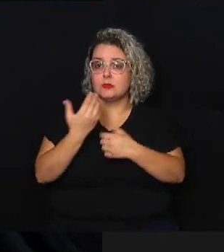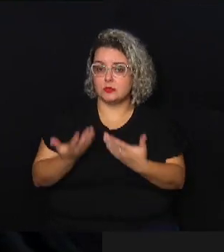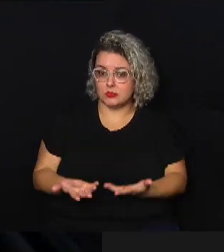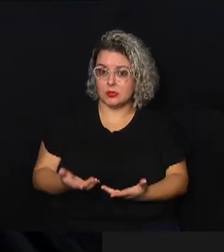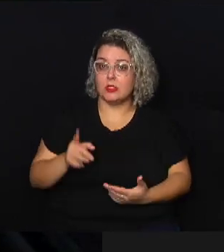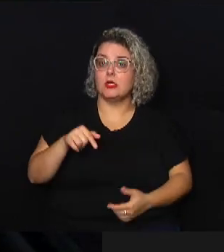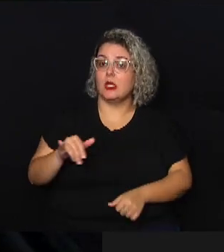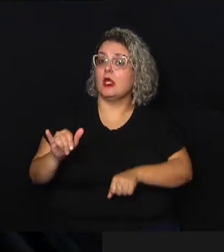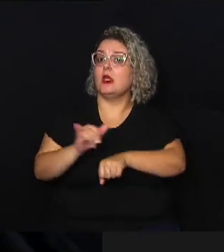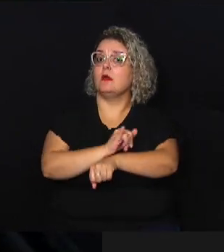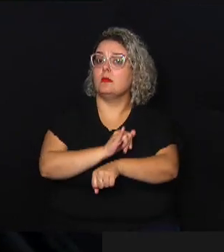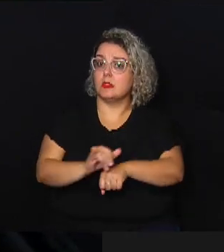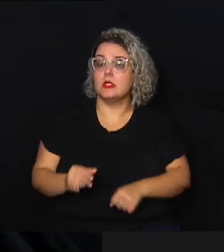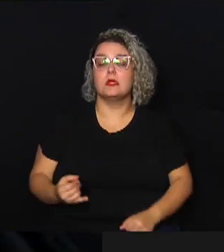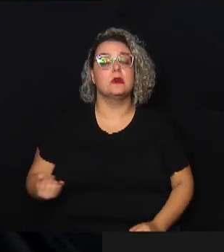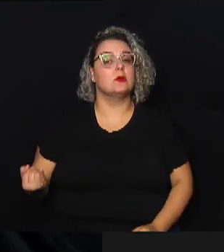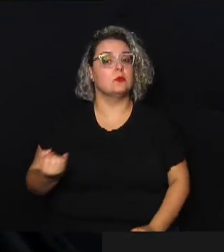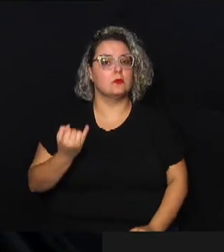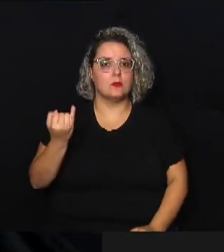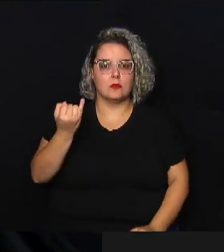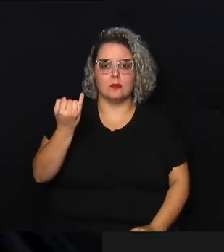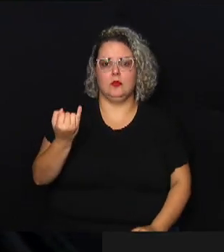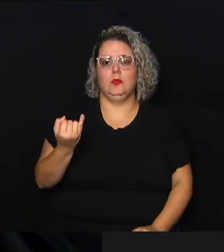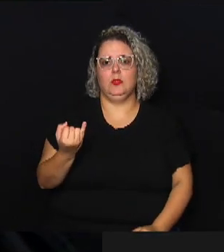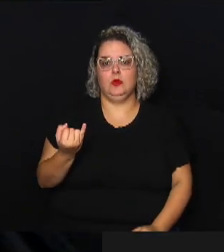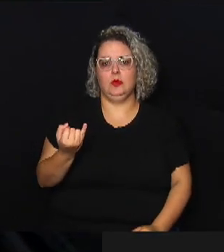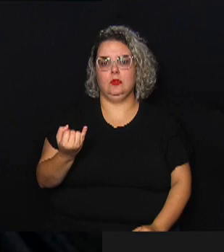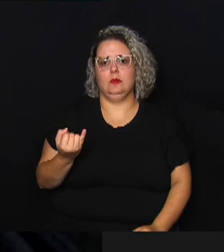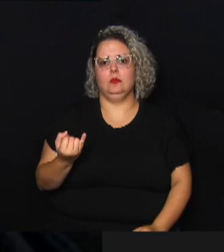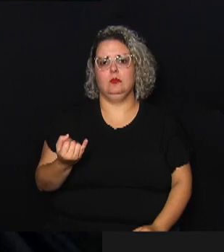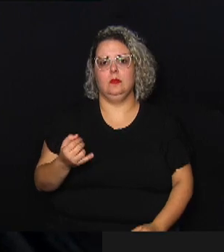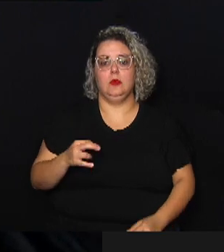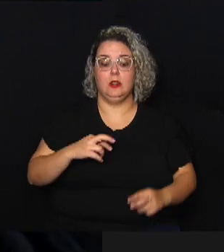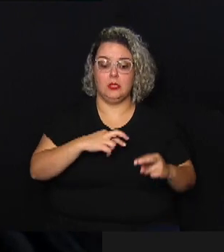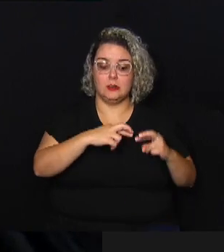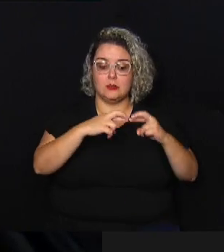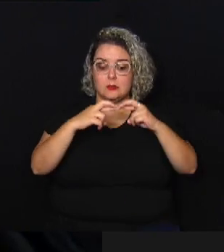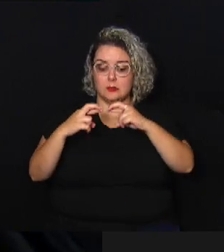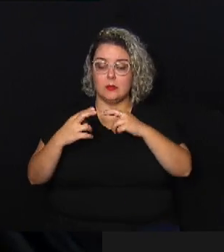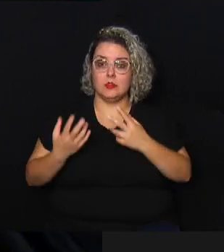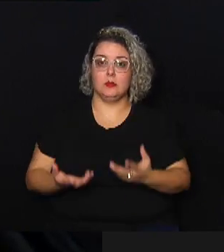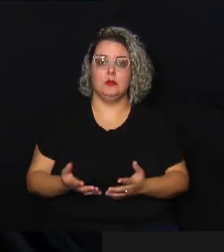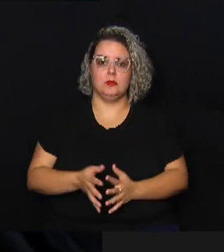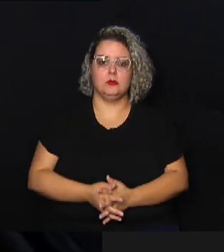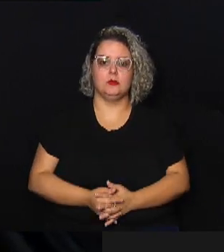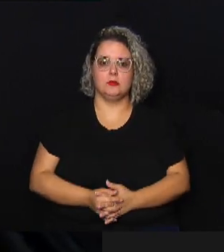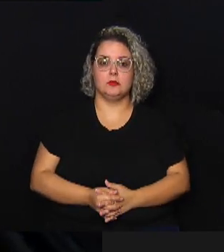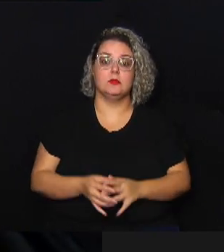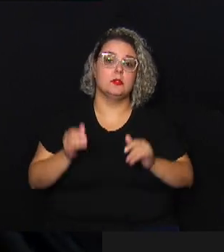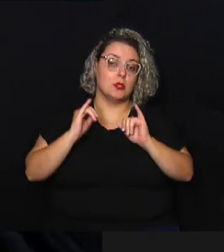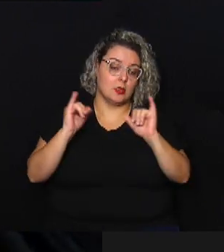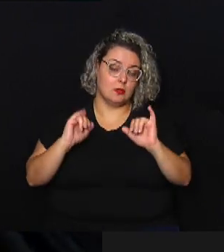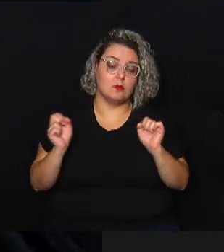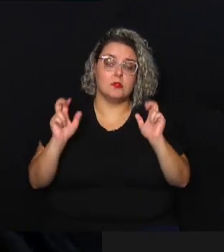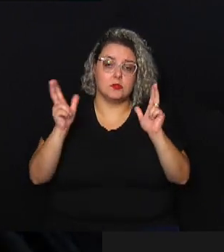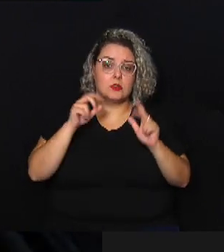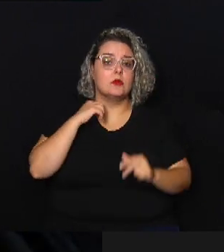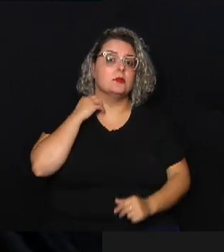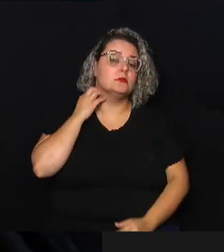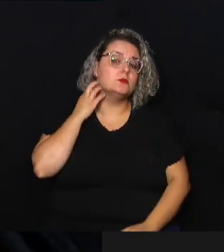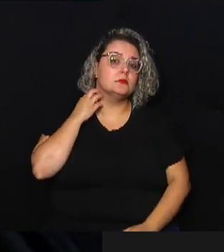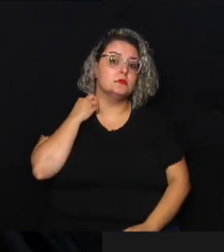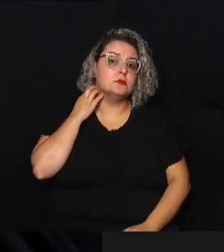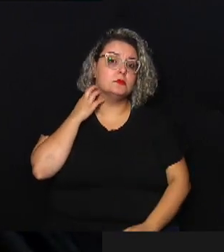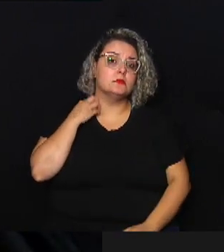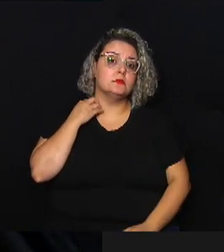importante fundamental para esse monitoramento e avisos e alertas então